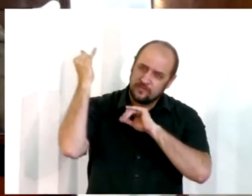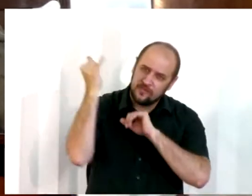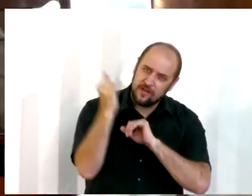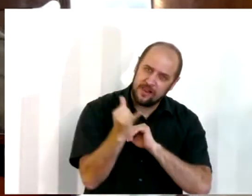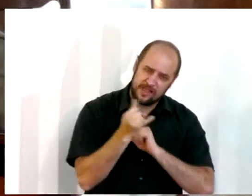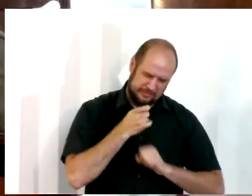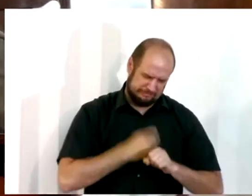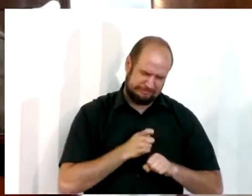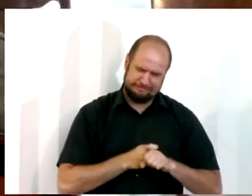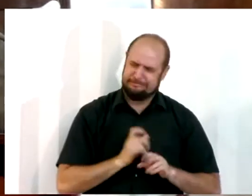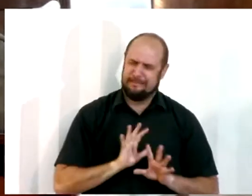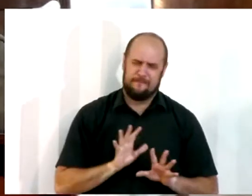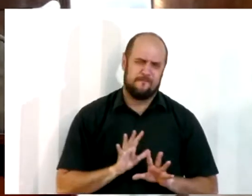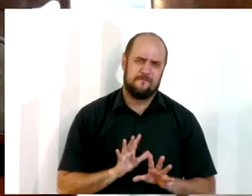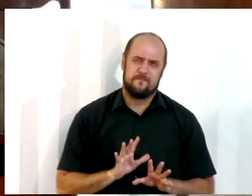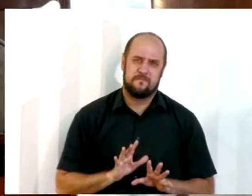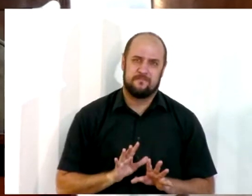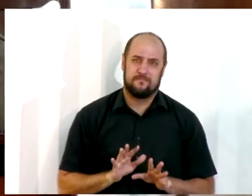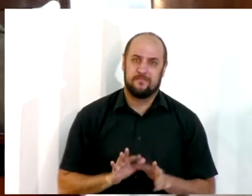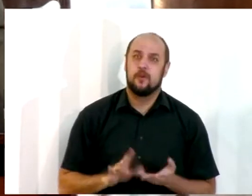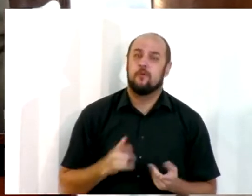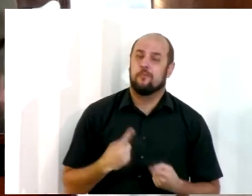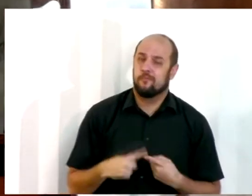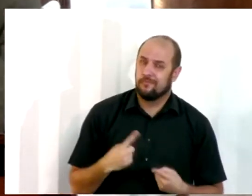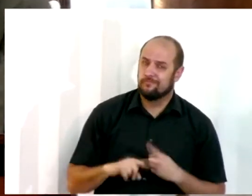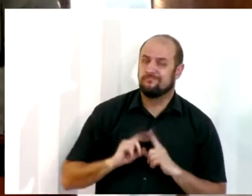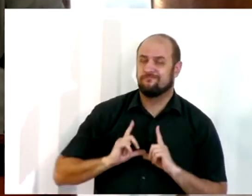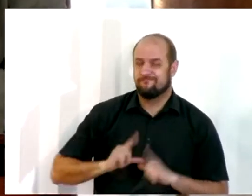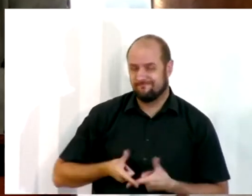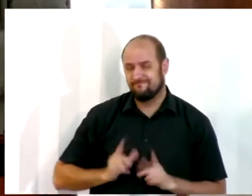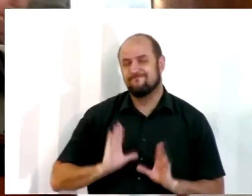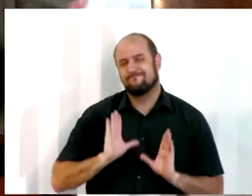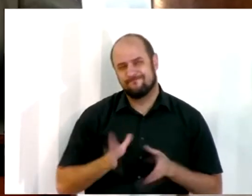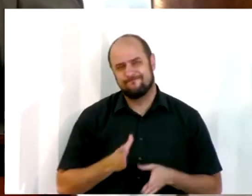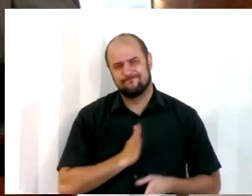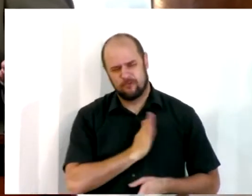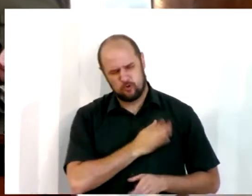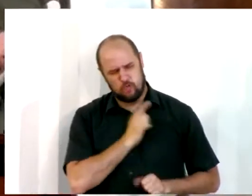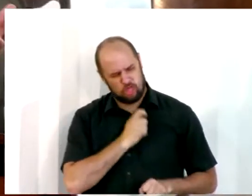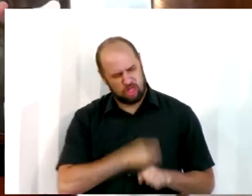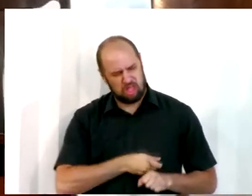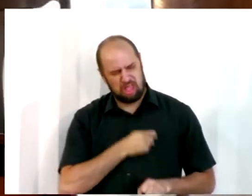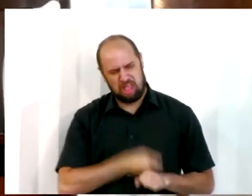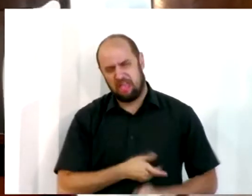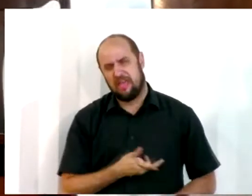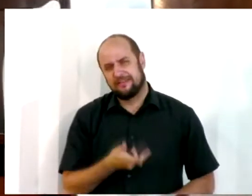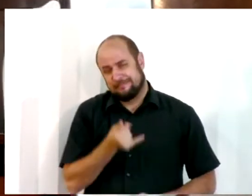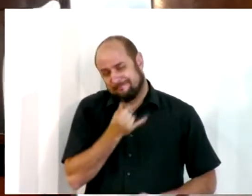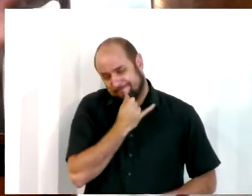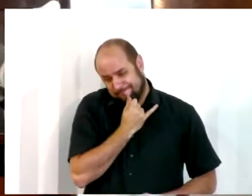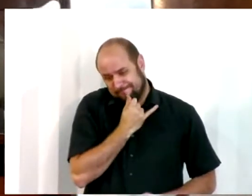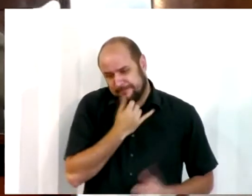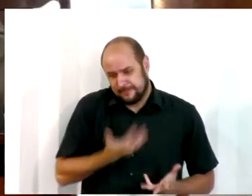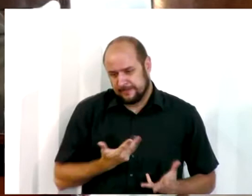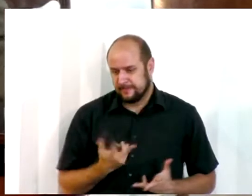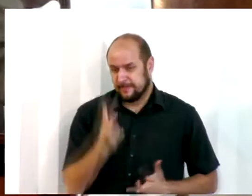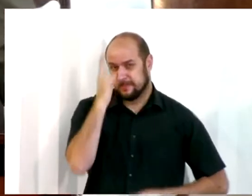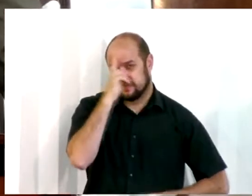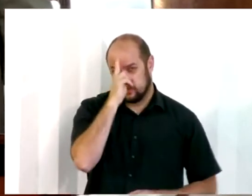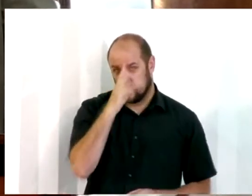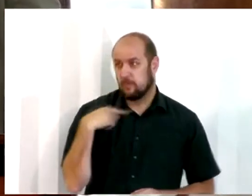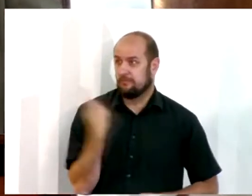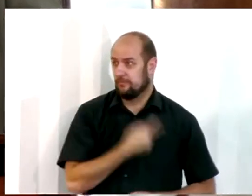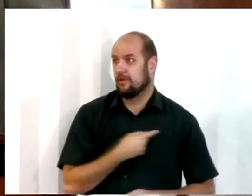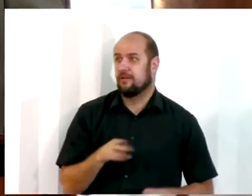muitos momentos na história de Israel que eles endureceram o coração. Tristemente, eu tenho que dizer isso que certamente na nossa história também,